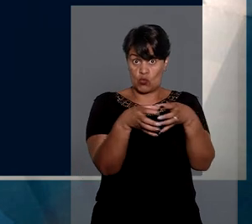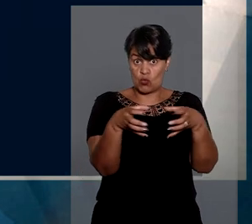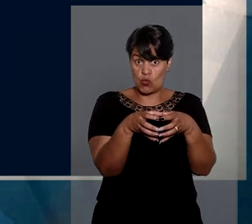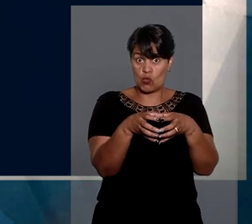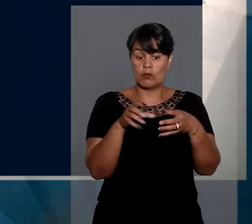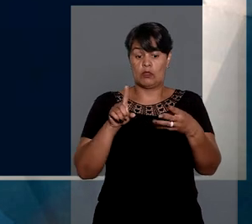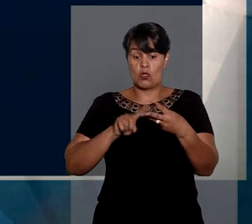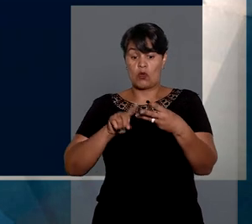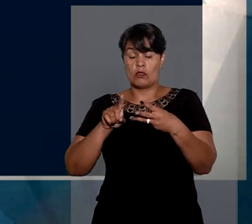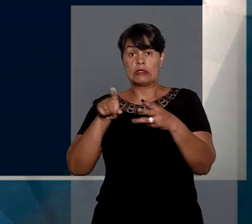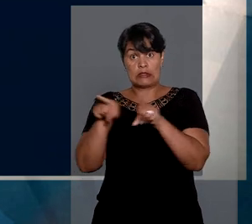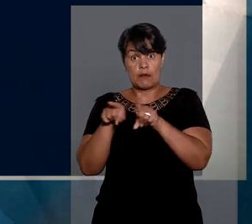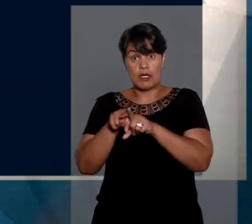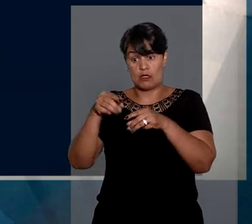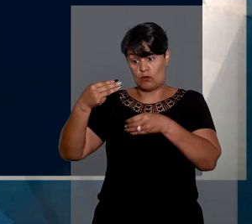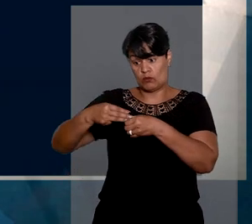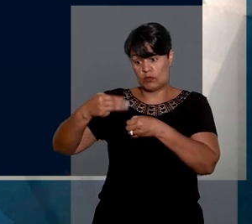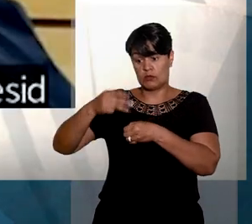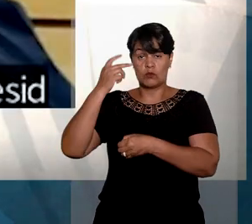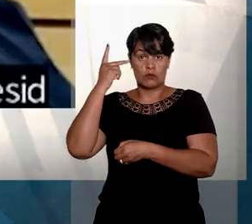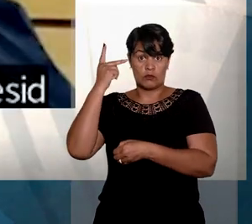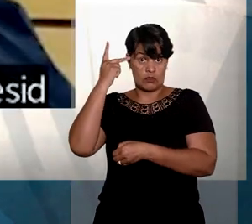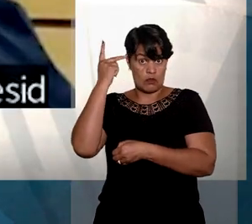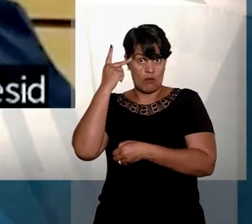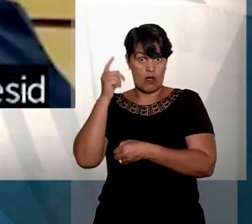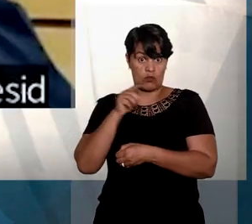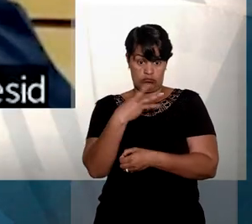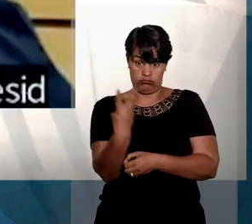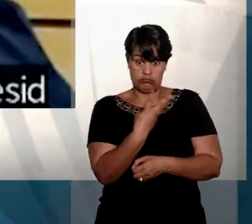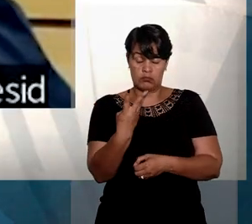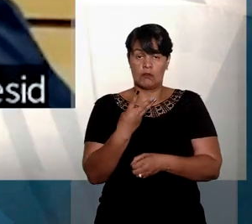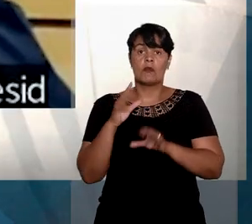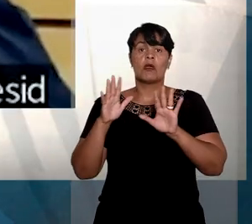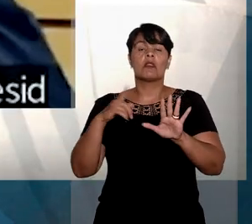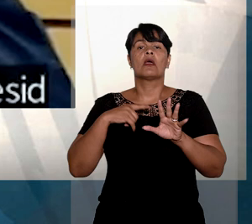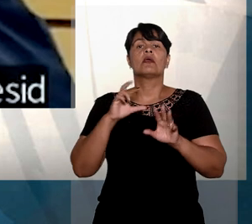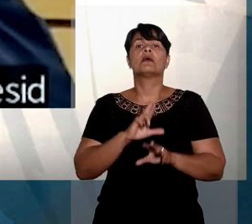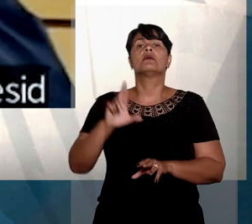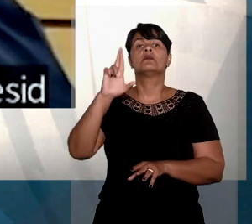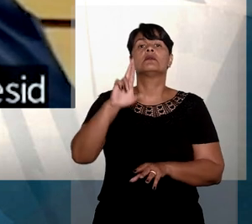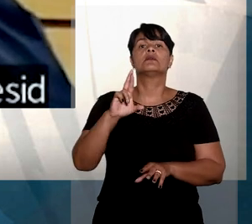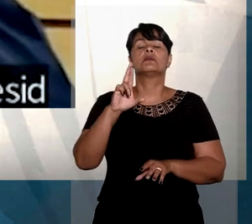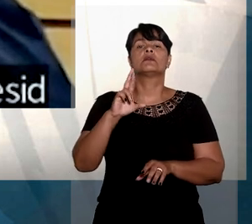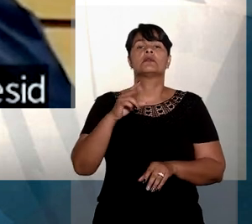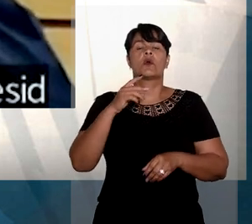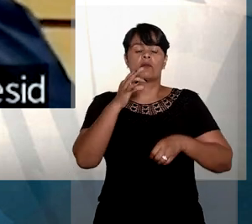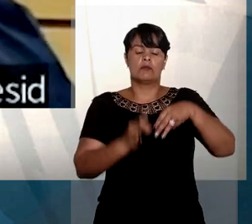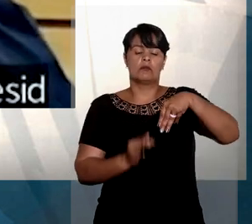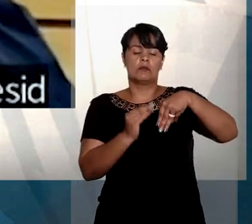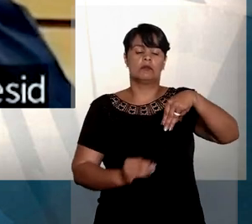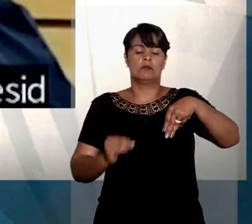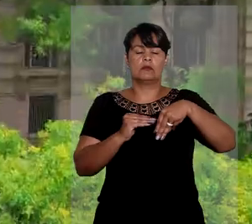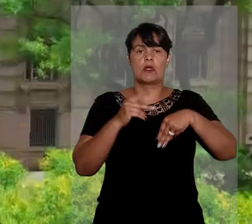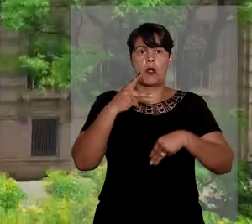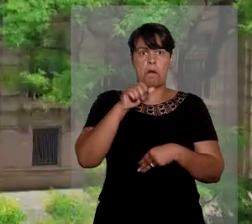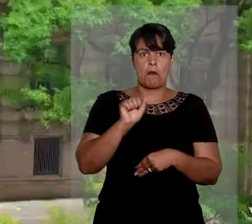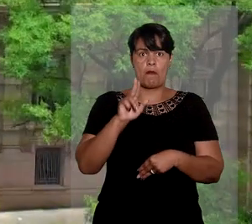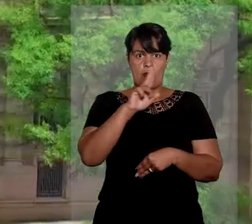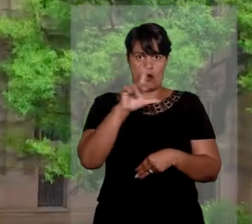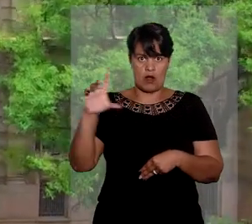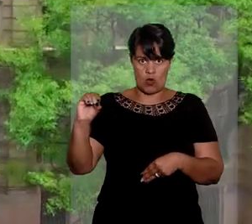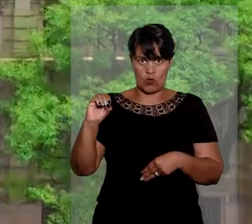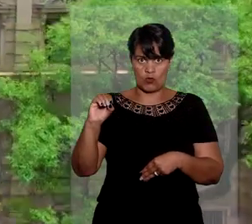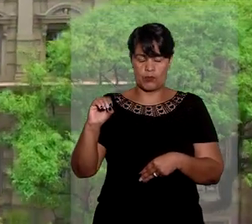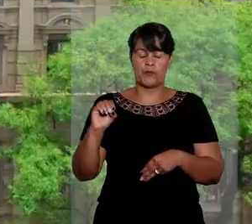e pelo município de São Paulo. O julgamento teve como relator o ministro Paulo Sérgio Domingues. Para a primeira turma, a